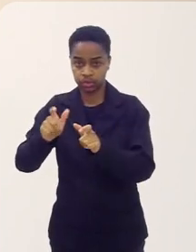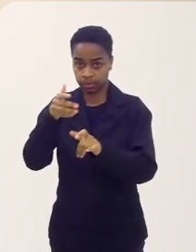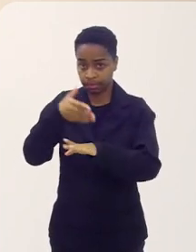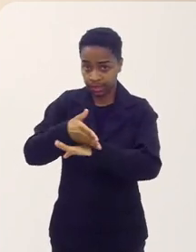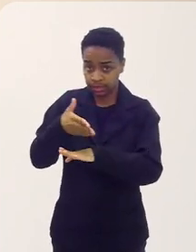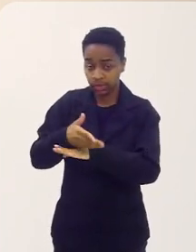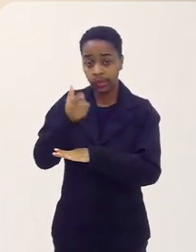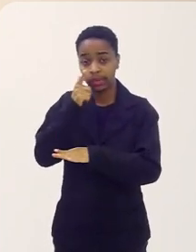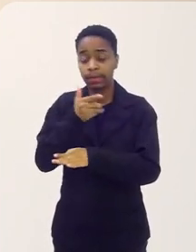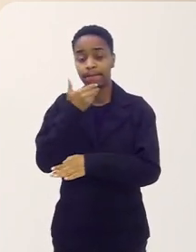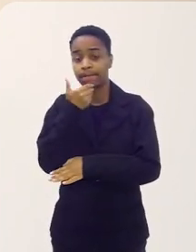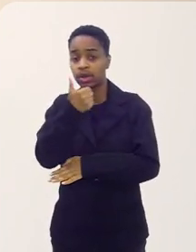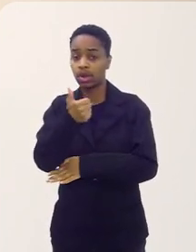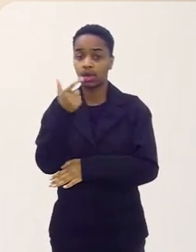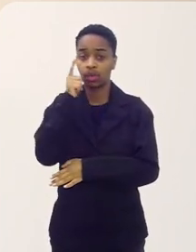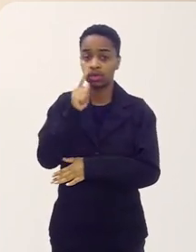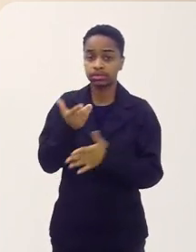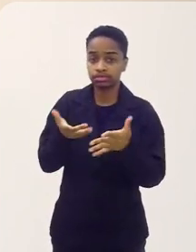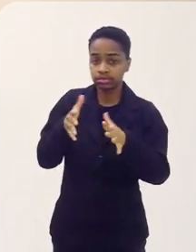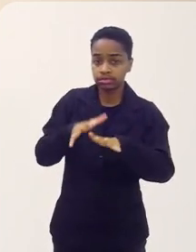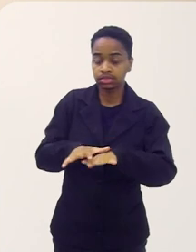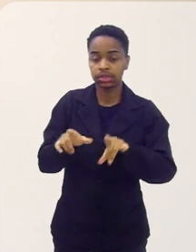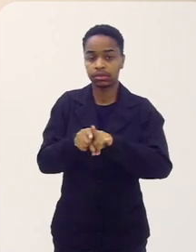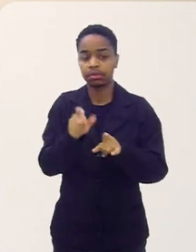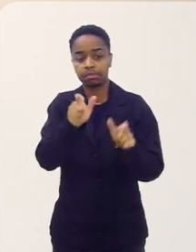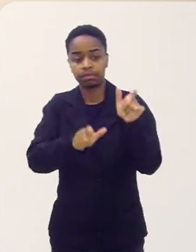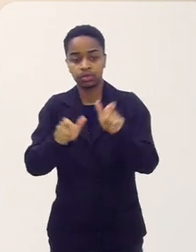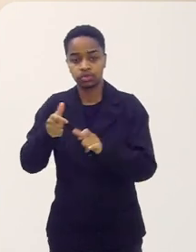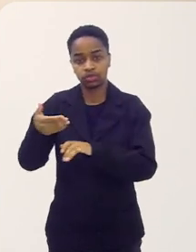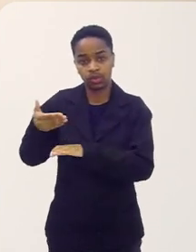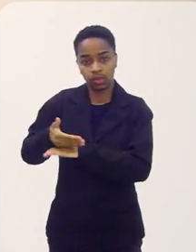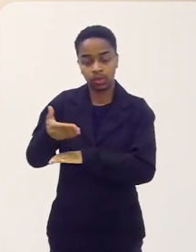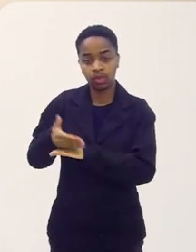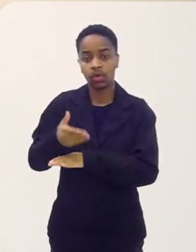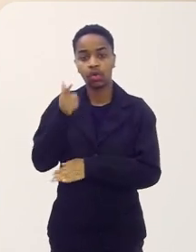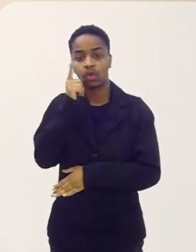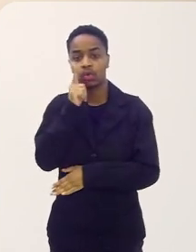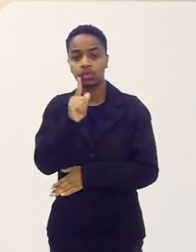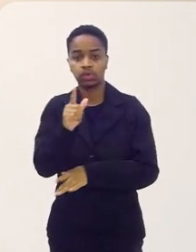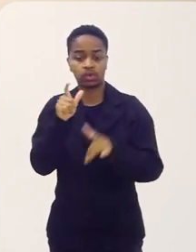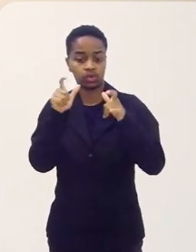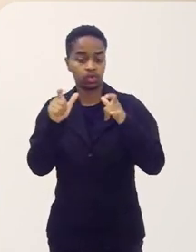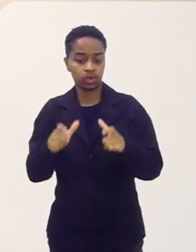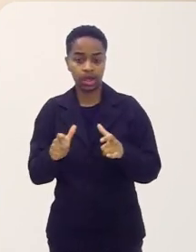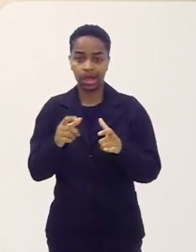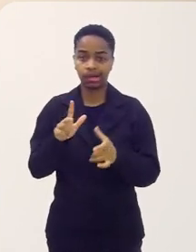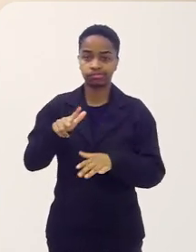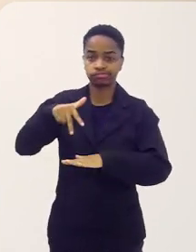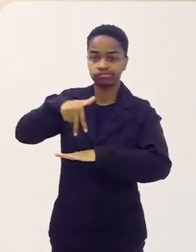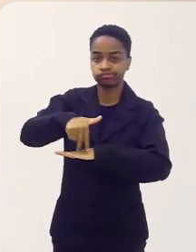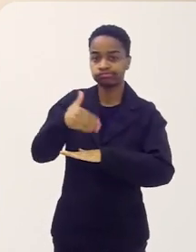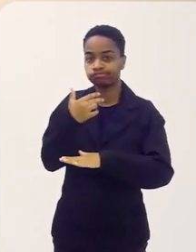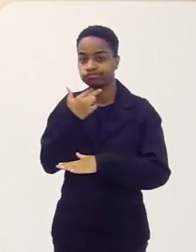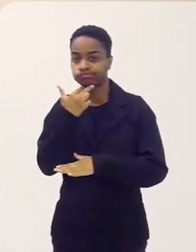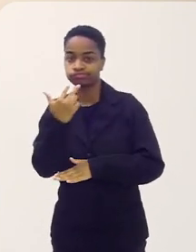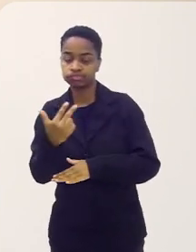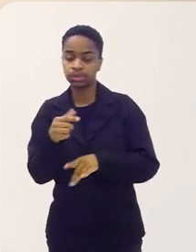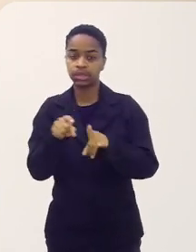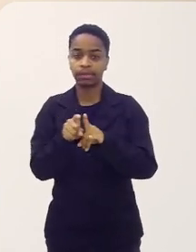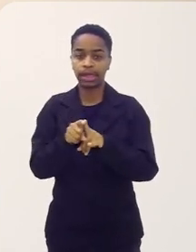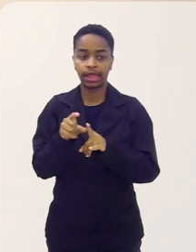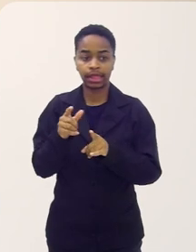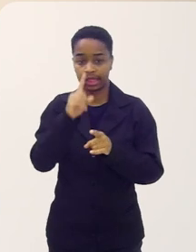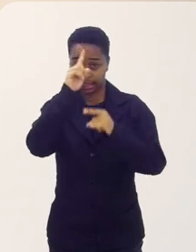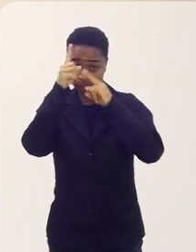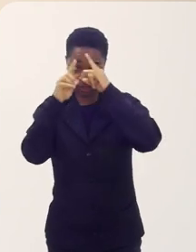participam, para ser o mais inclusivo possível, para que as pessoas que estejam lá tenham o espaço para a voz, que as suas